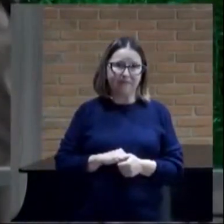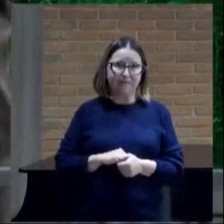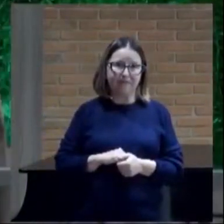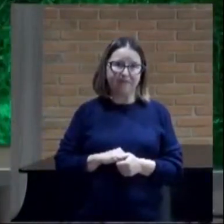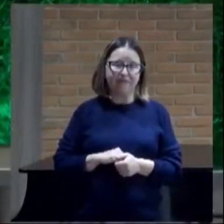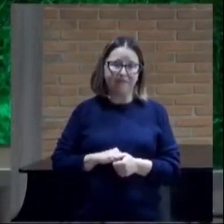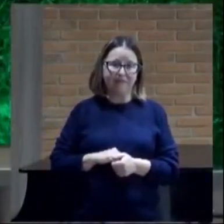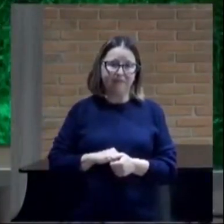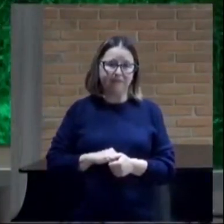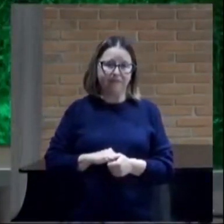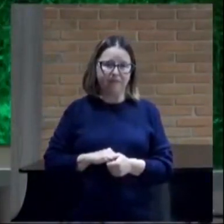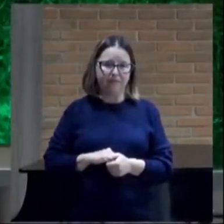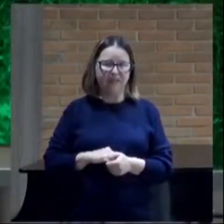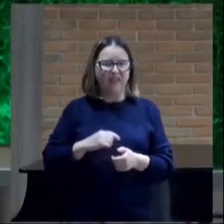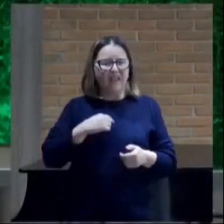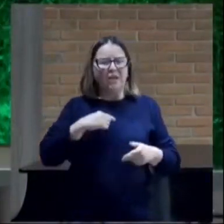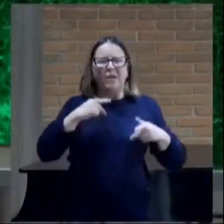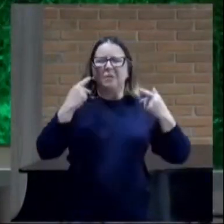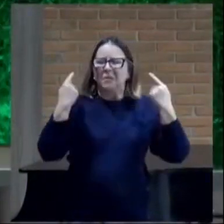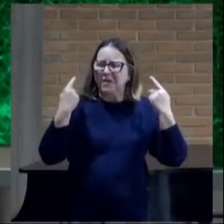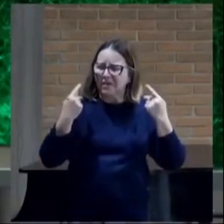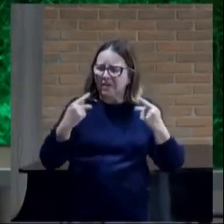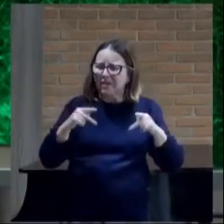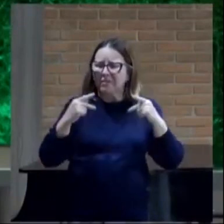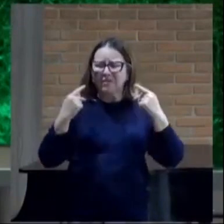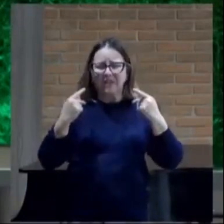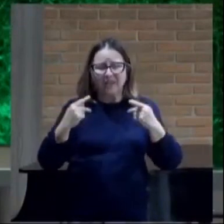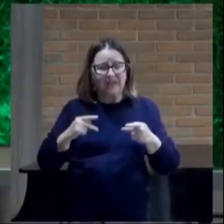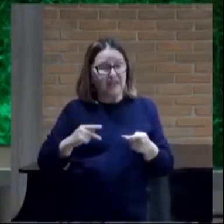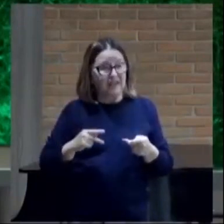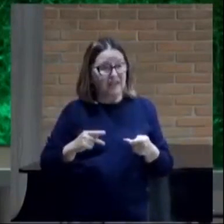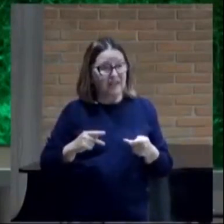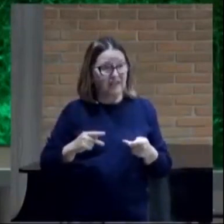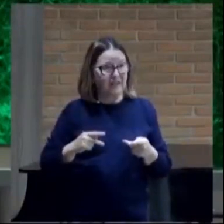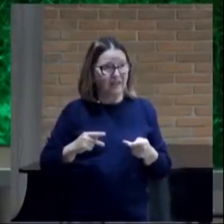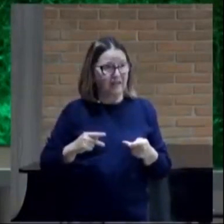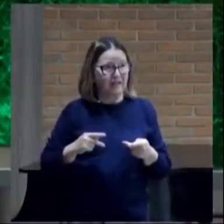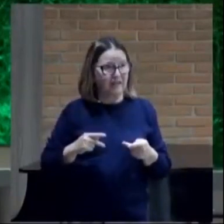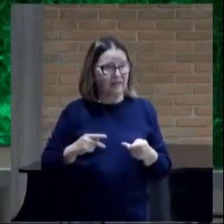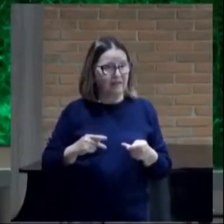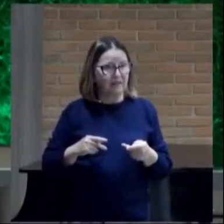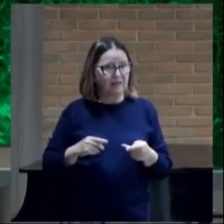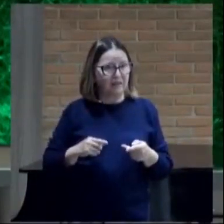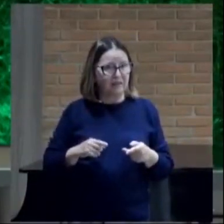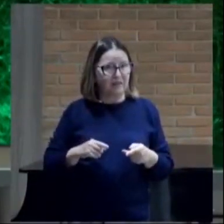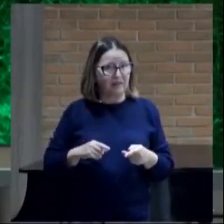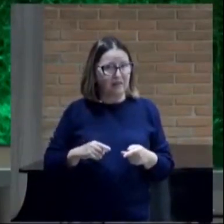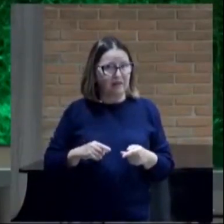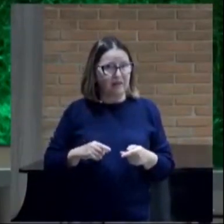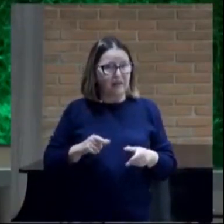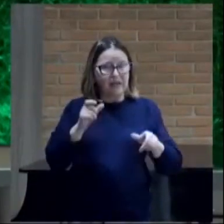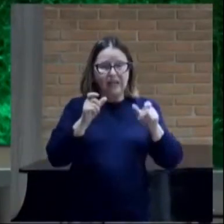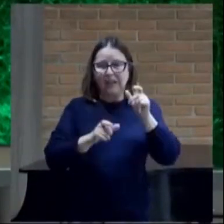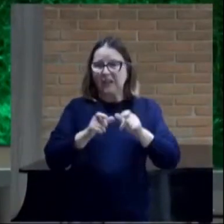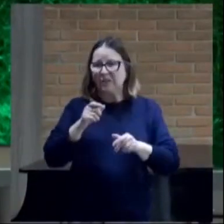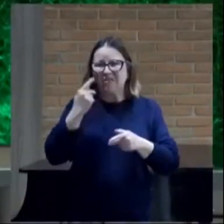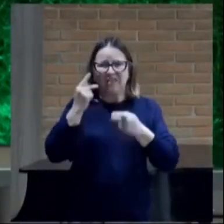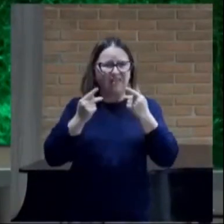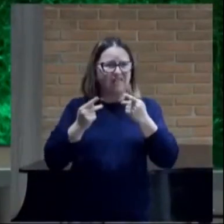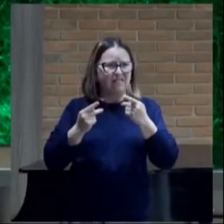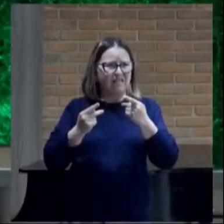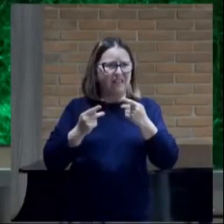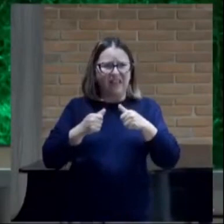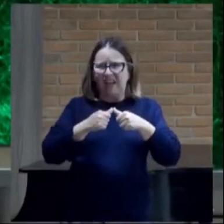quantas vezes eu preguei para pessoas e ele dizia assim isso ai não faz o menor sentido para mim não